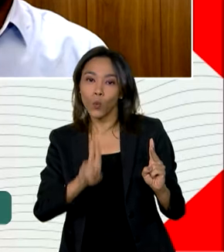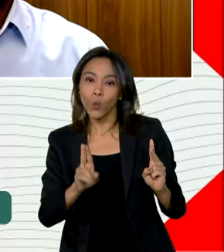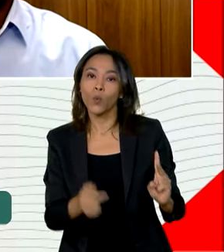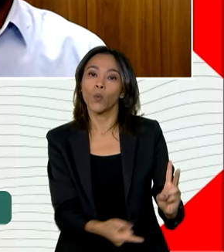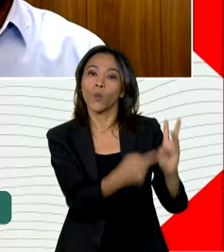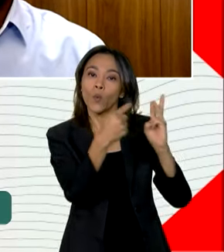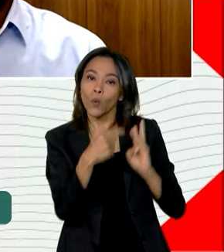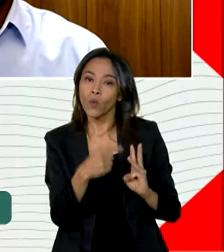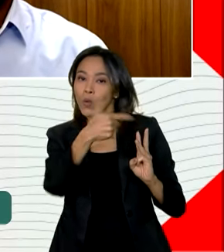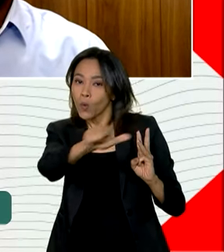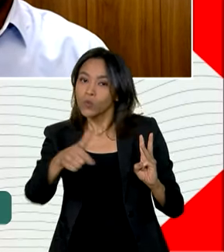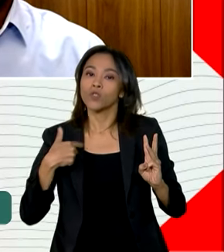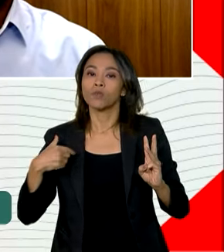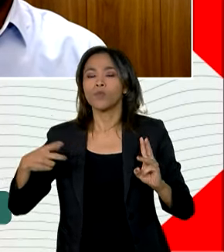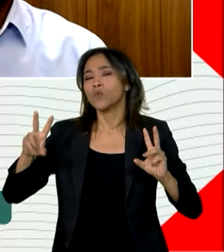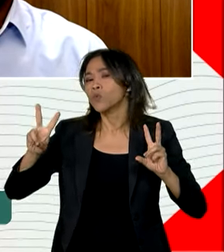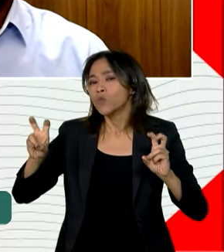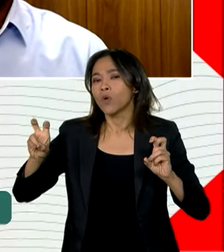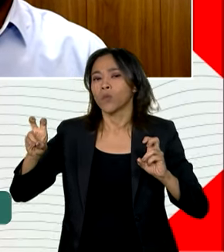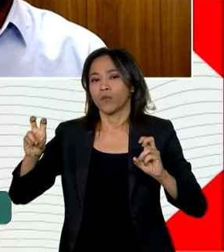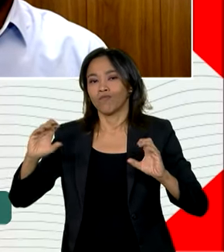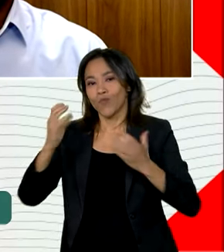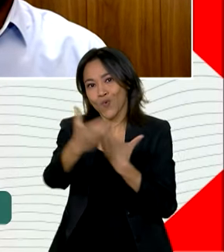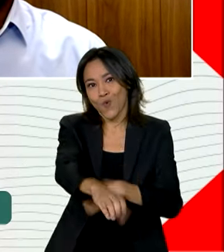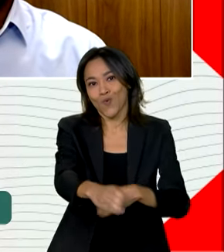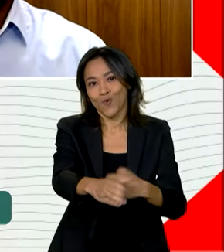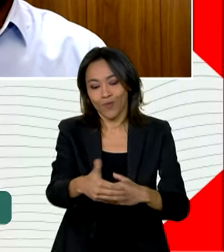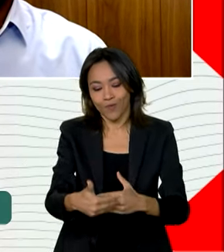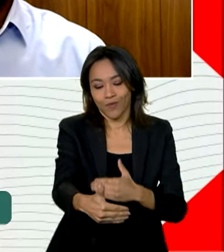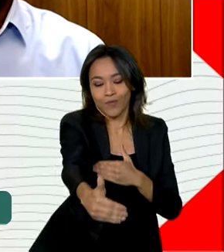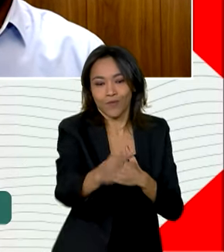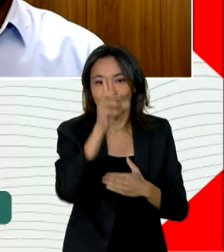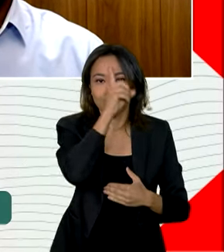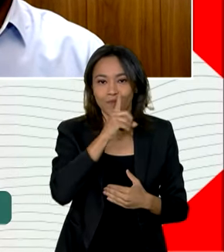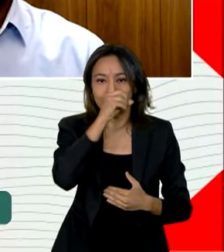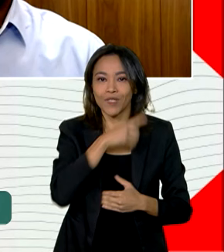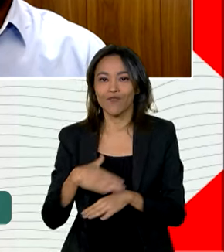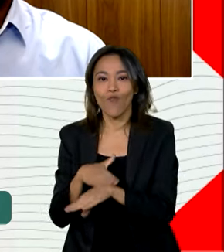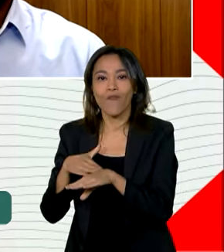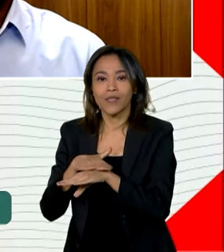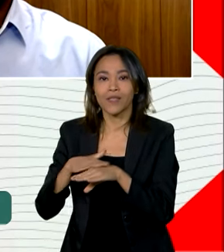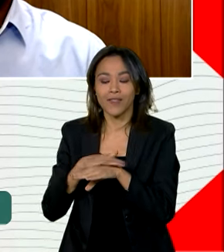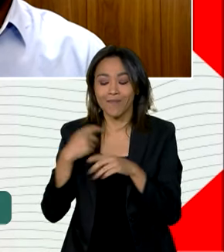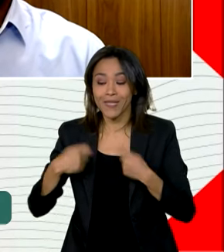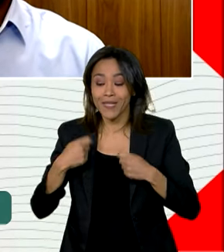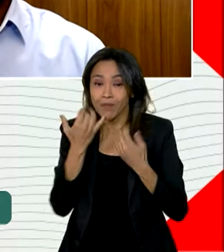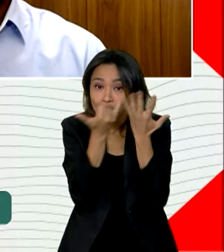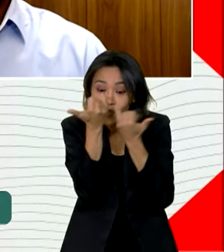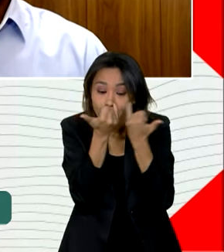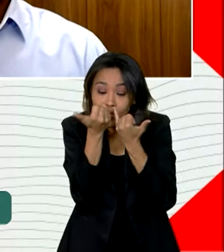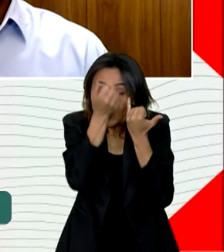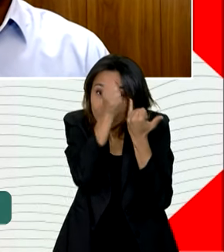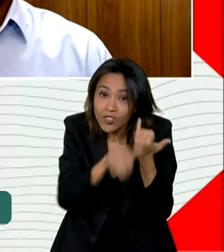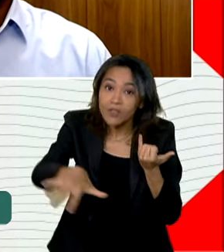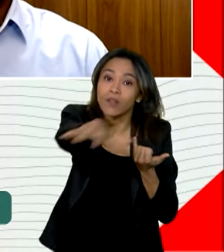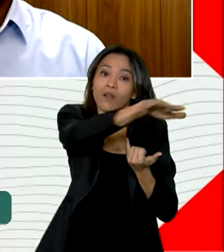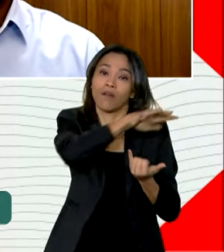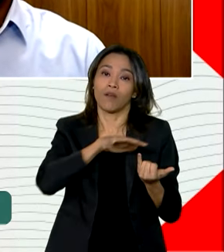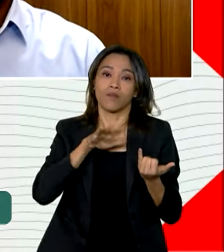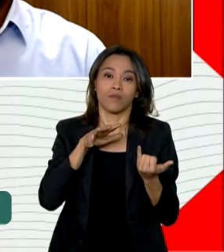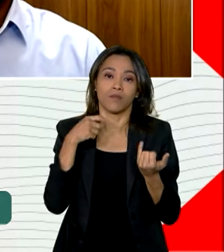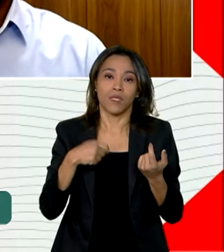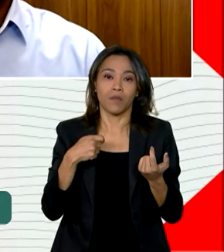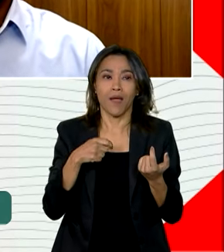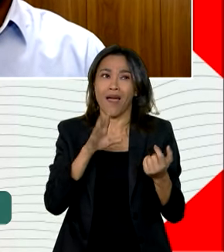para discutirmos a questão do concurso. É importante que a gente possa ter alguns dados gerais. A